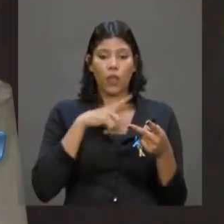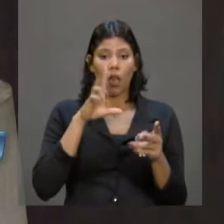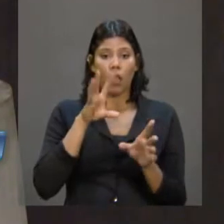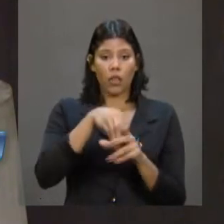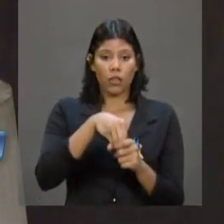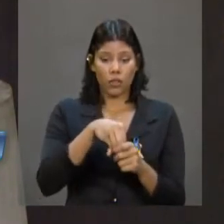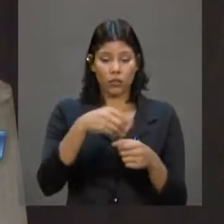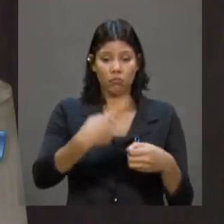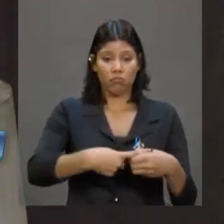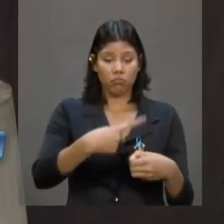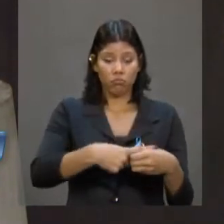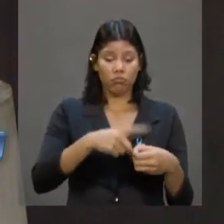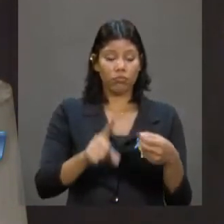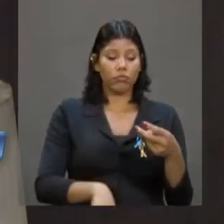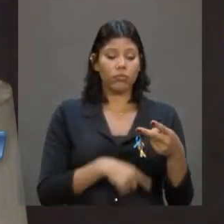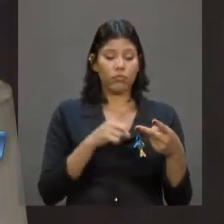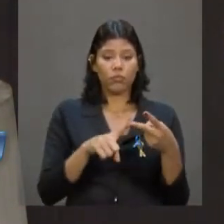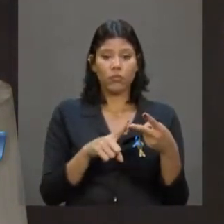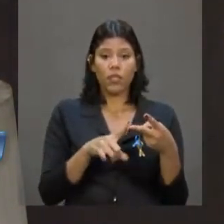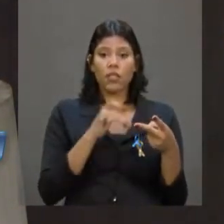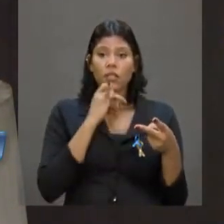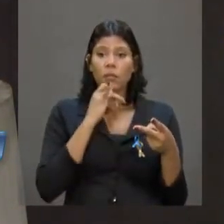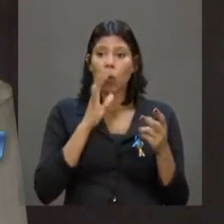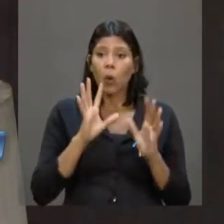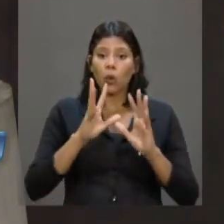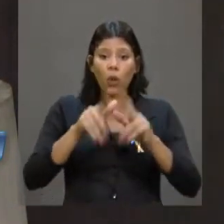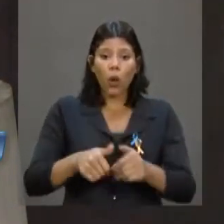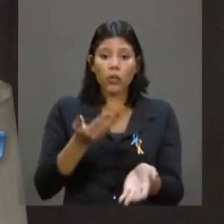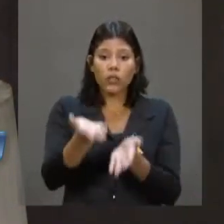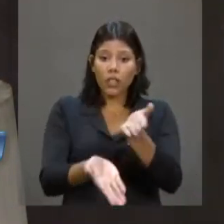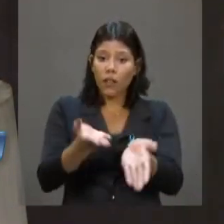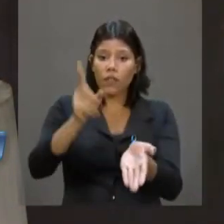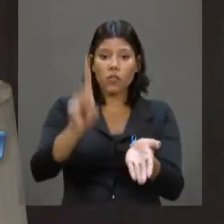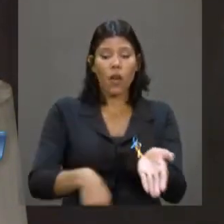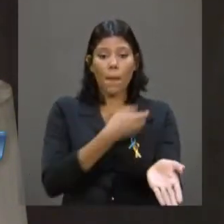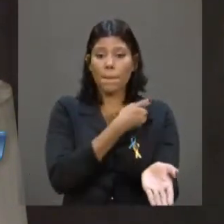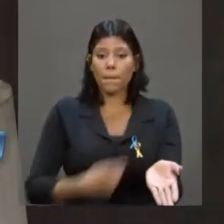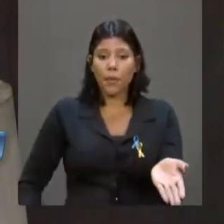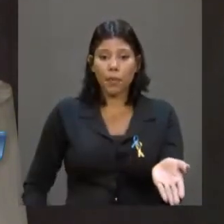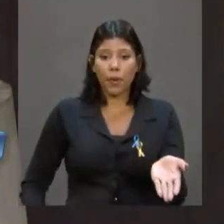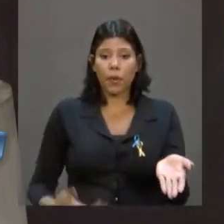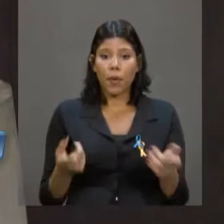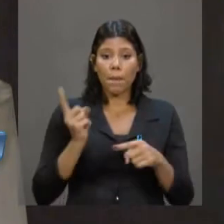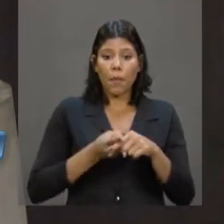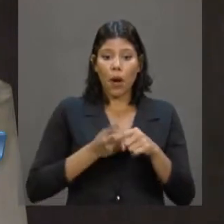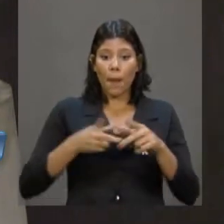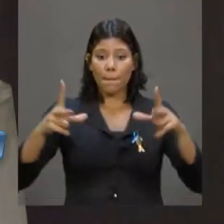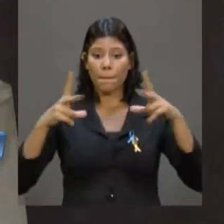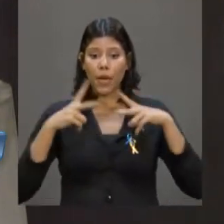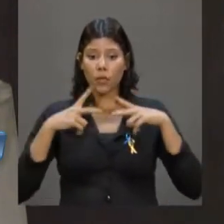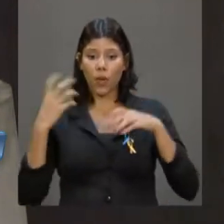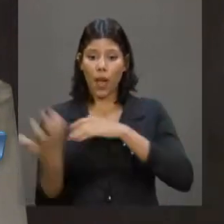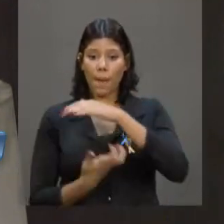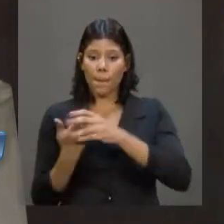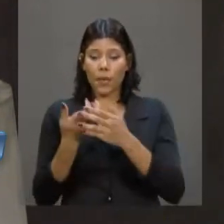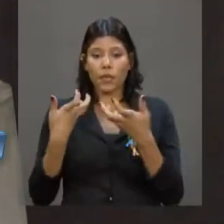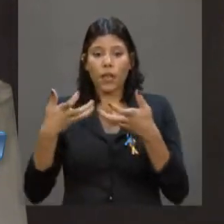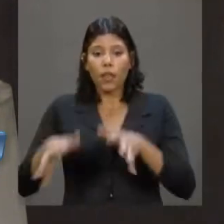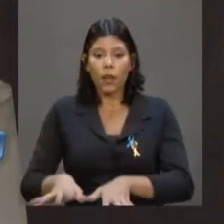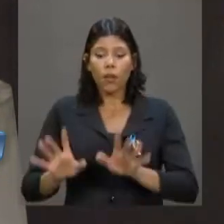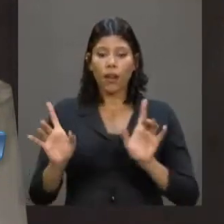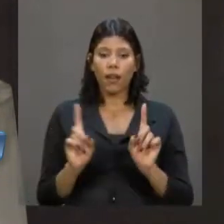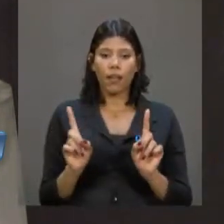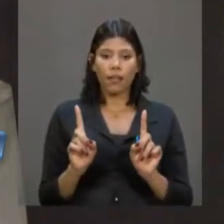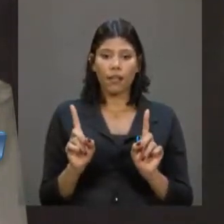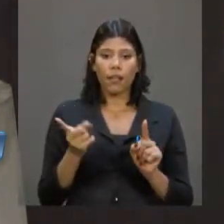sobretudo, onde o mercado não vê lucratividade e não quer chegar? É a empresa pública.